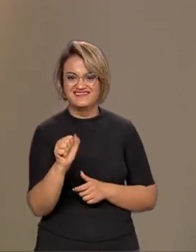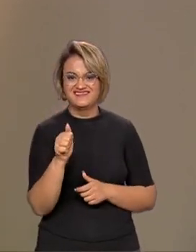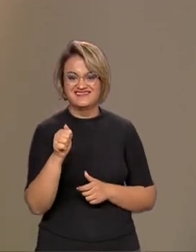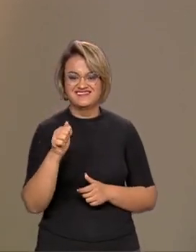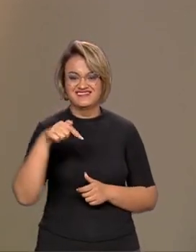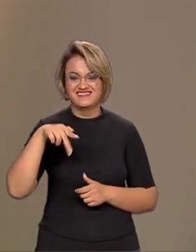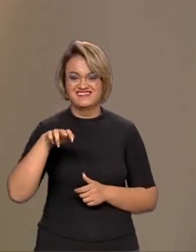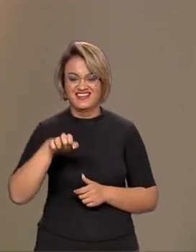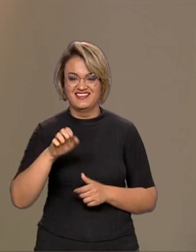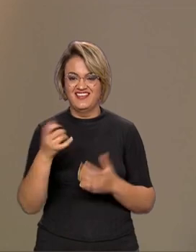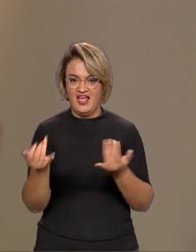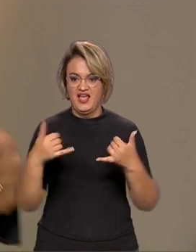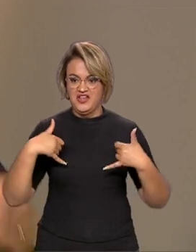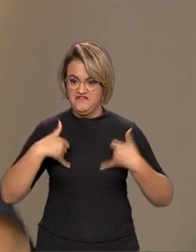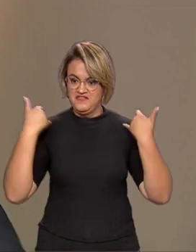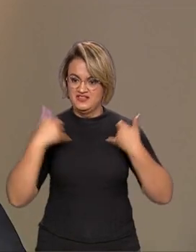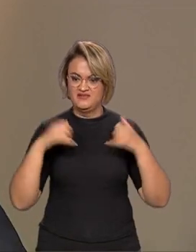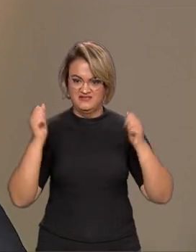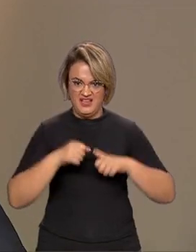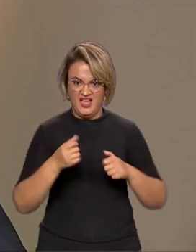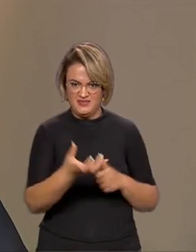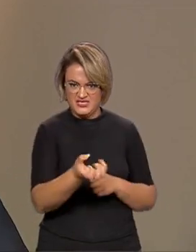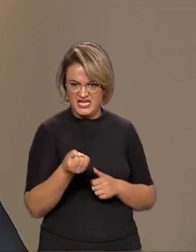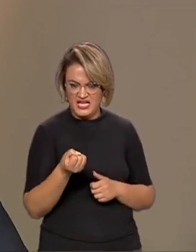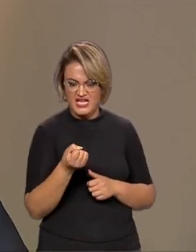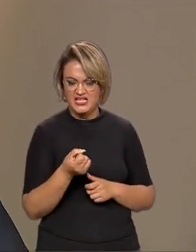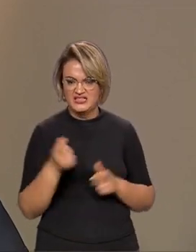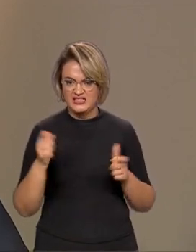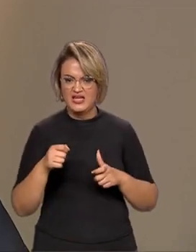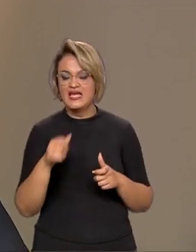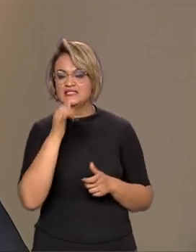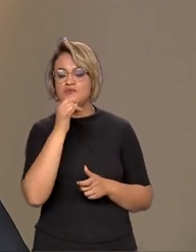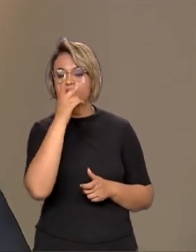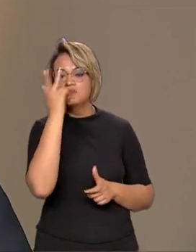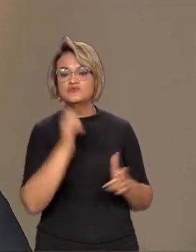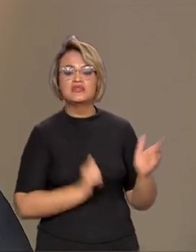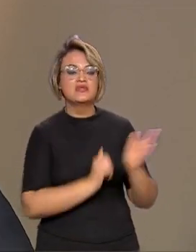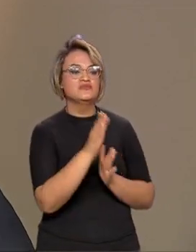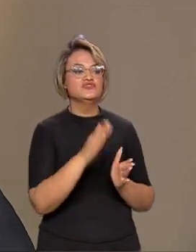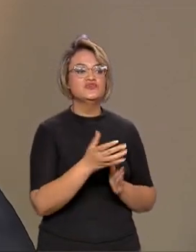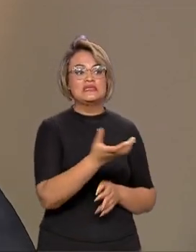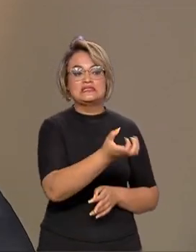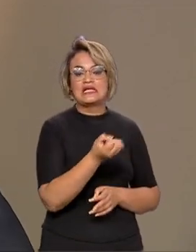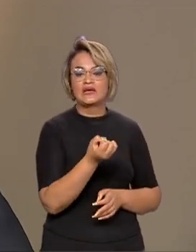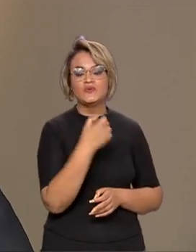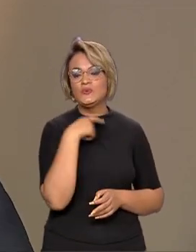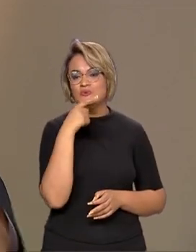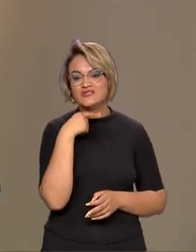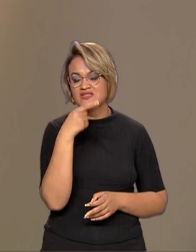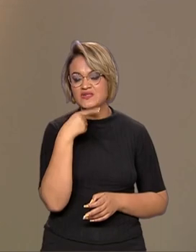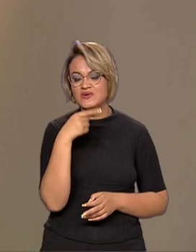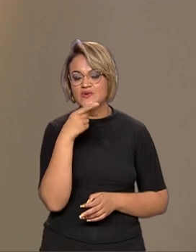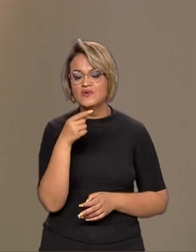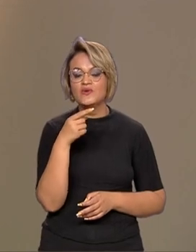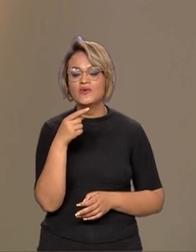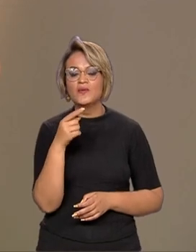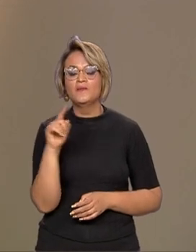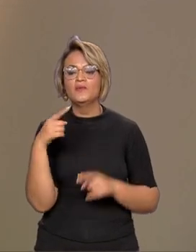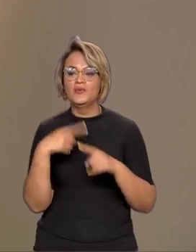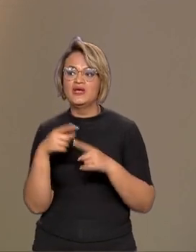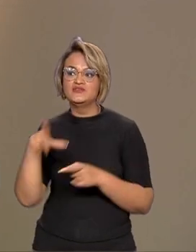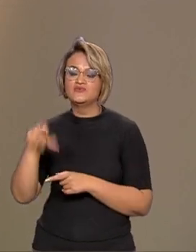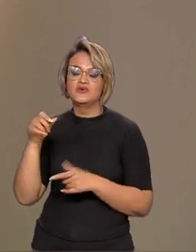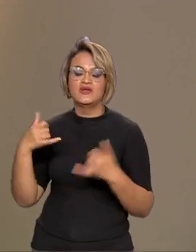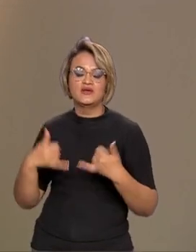direito do trabalhador, da trabalhadora, que foi demitido e não pôde sacar o seu saldo porque ele aderiu ao saque